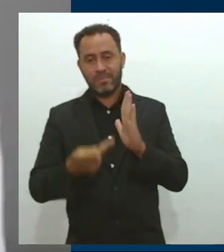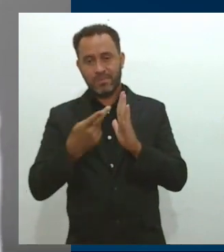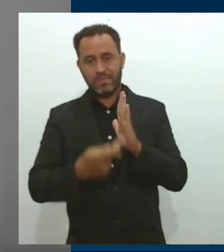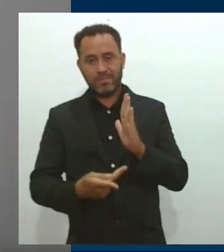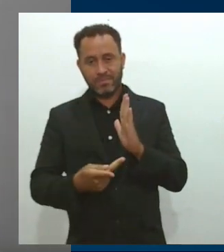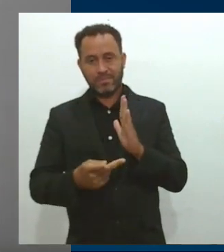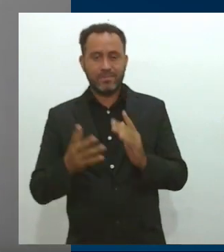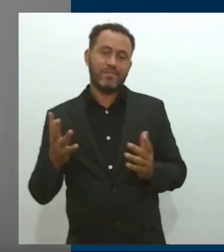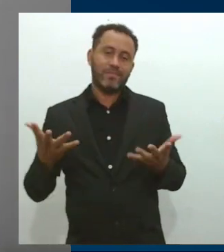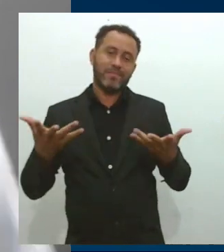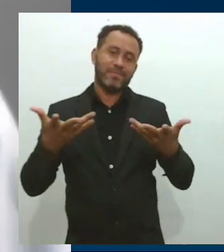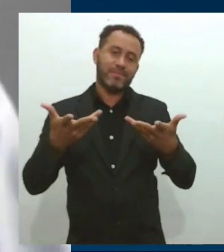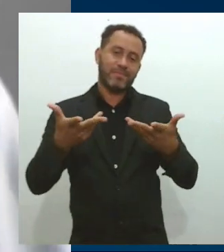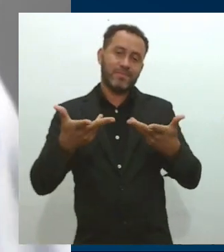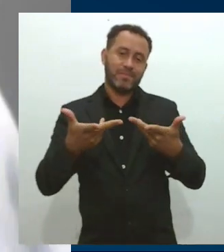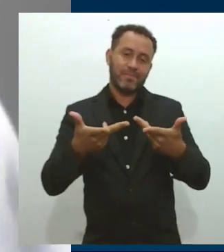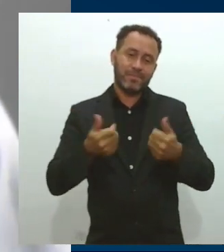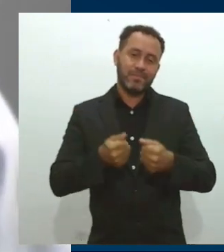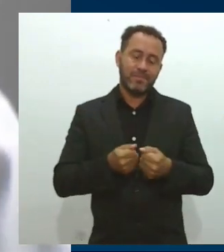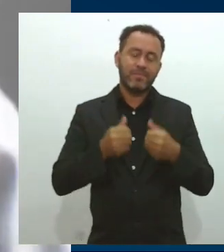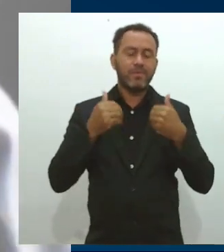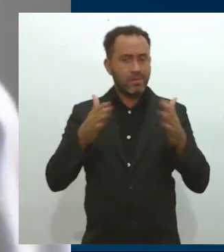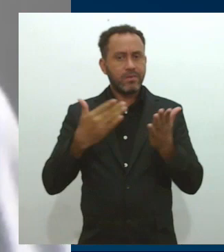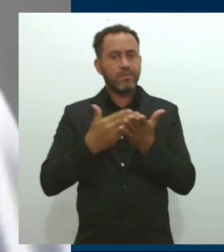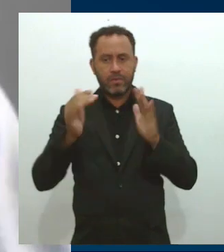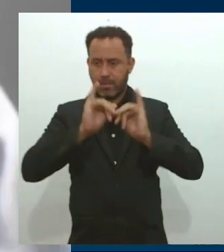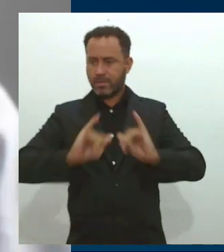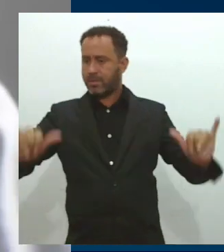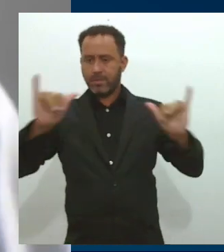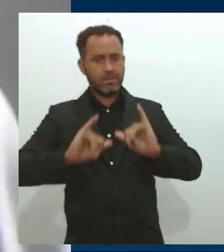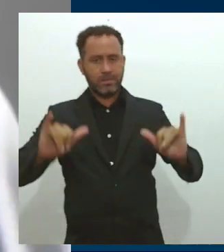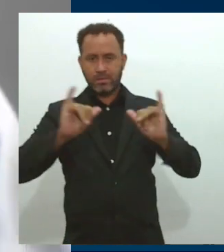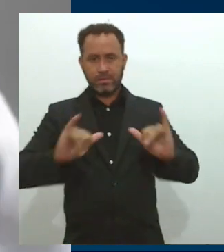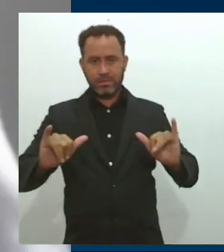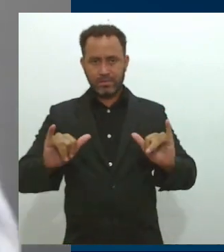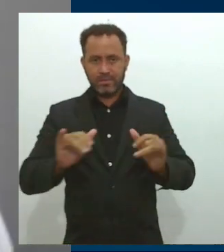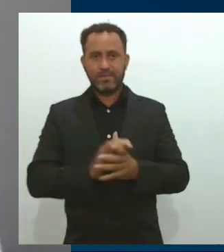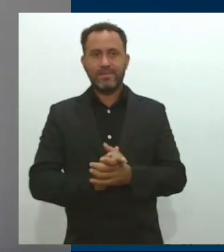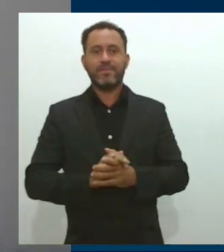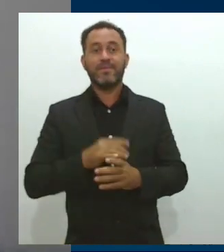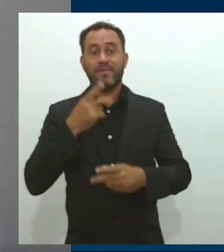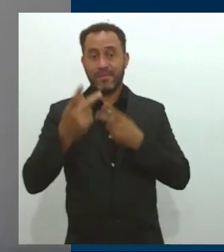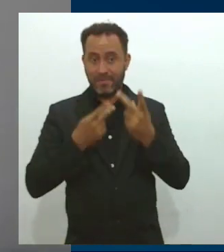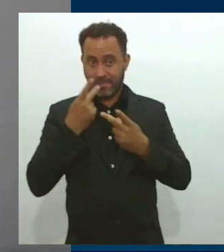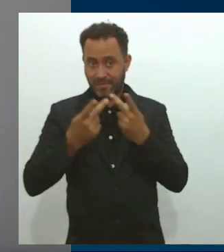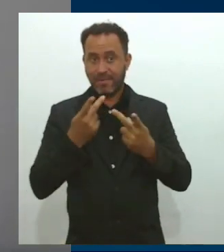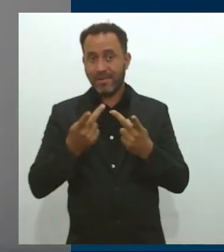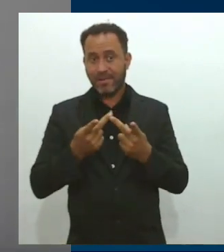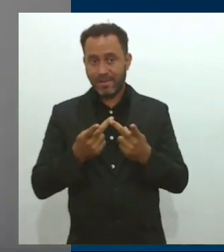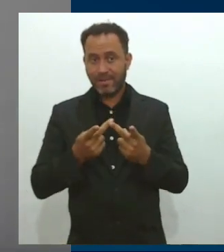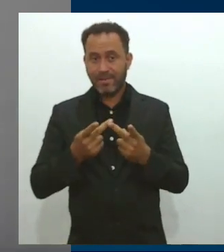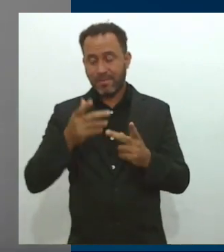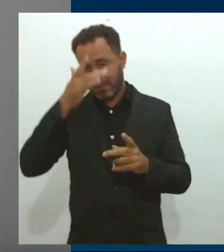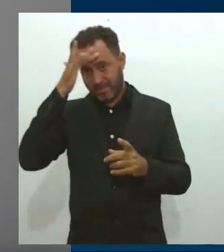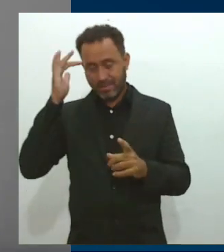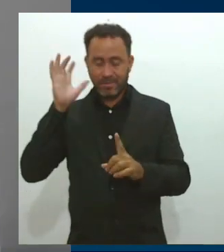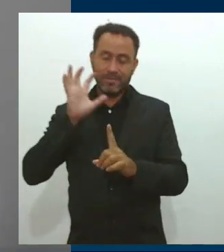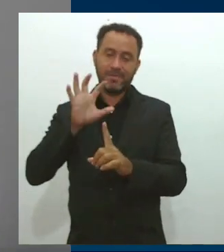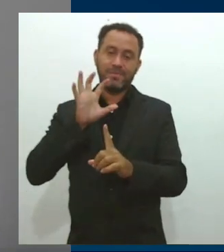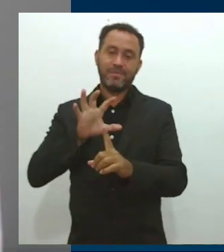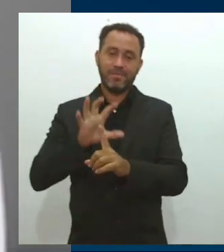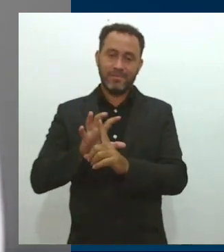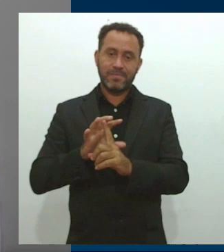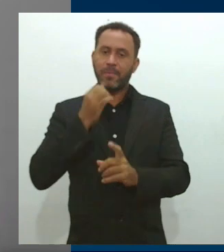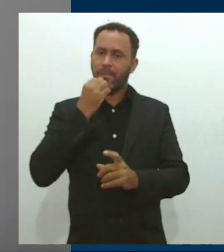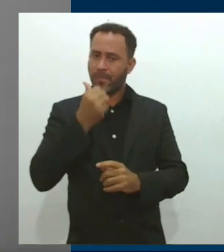maravilhoso. E a gente já vai começar as divulgações. Eu não posso falar muito sobre isso, mas a gente já tem alguns influenciadores que estão